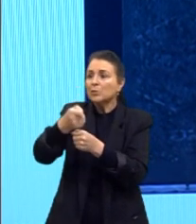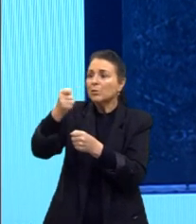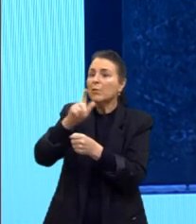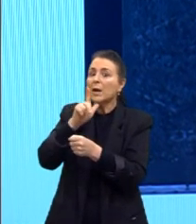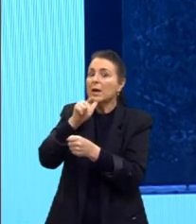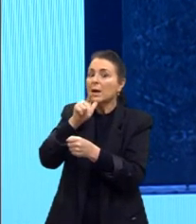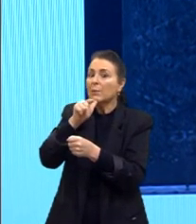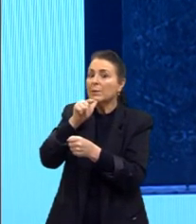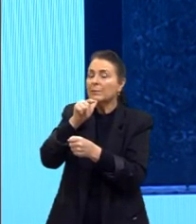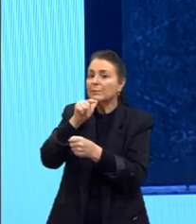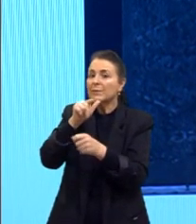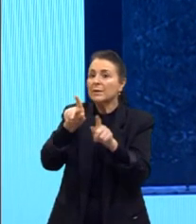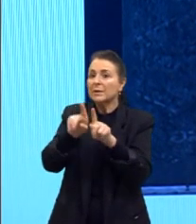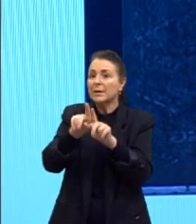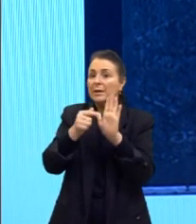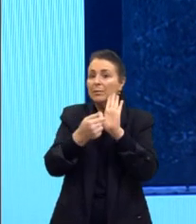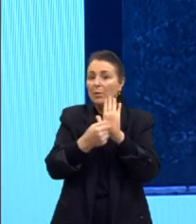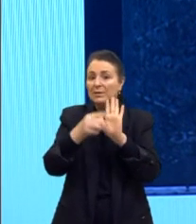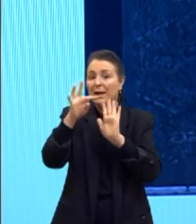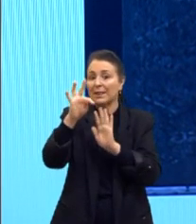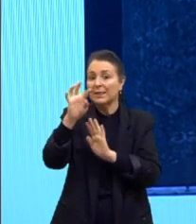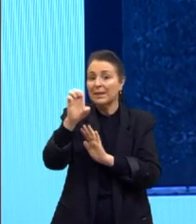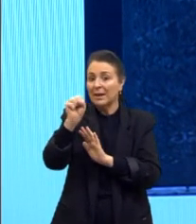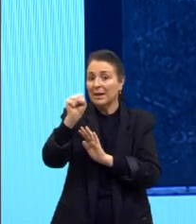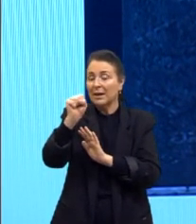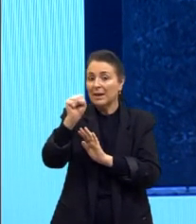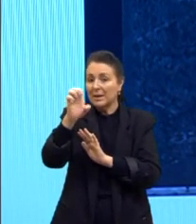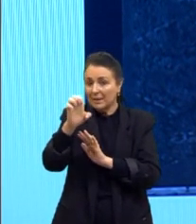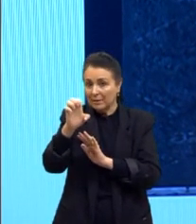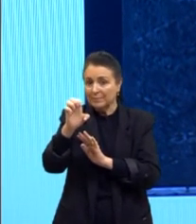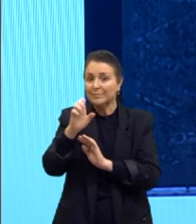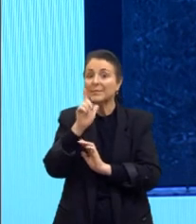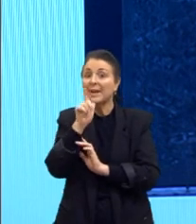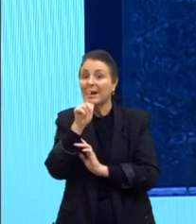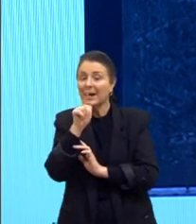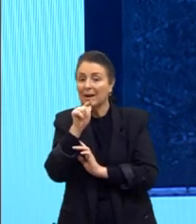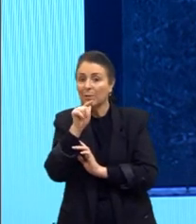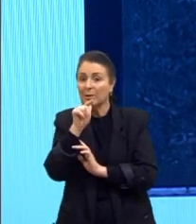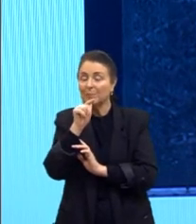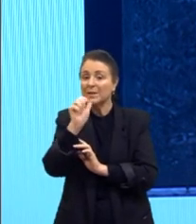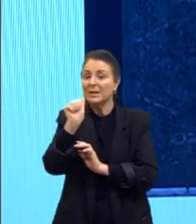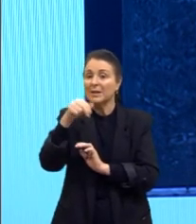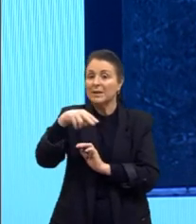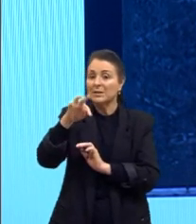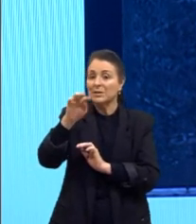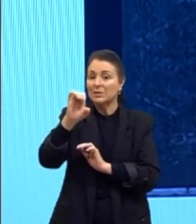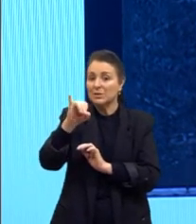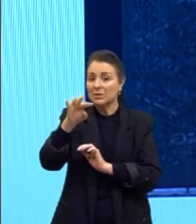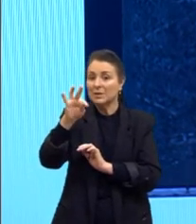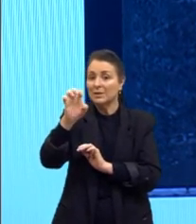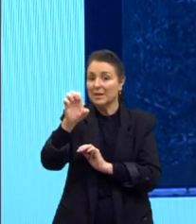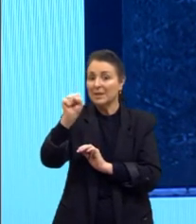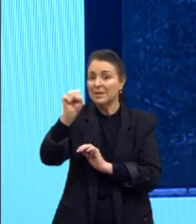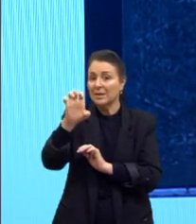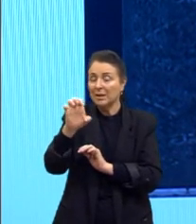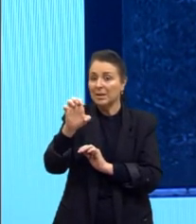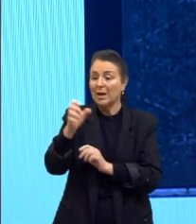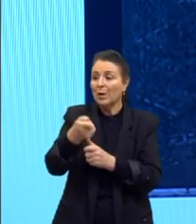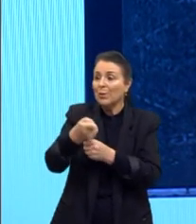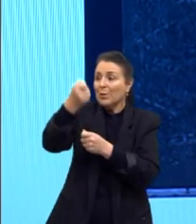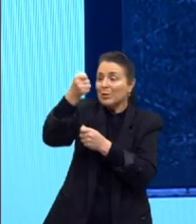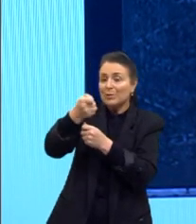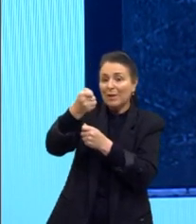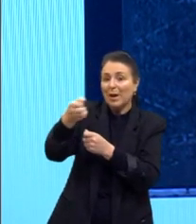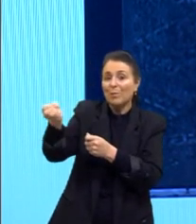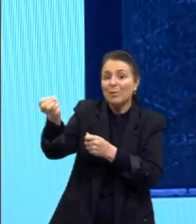a tese e a antítese. A tese, a água e a antítese, o guarda-chuva, que sairia uma nova síntese e